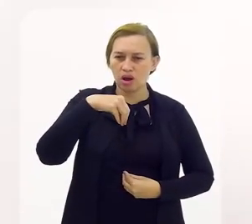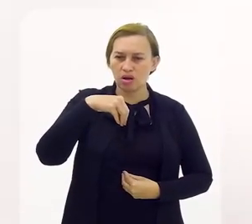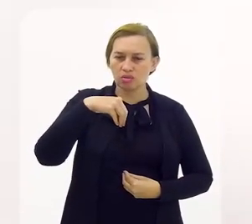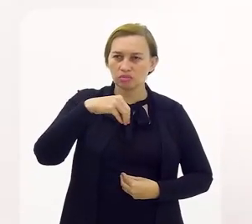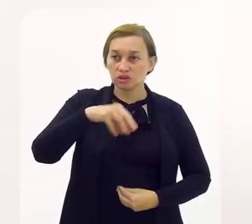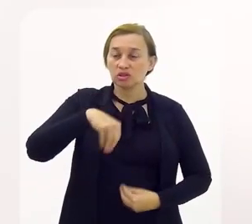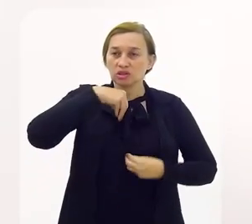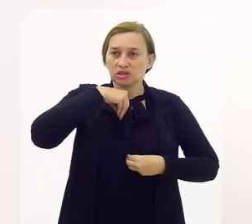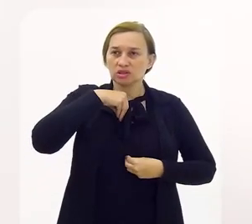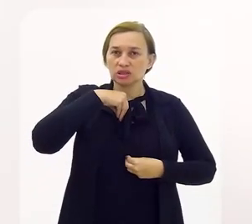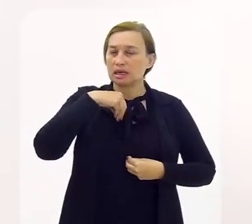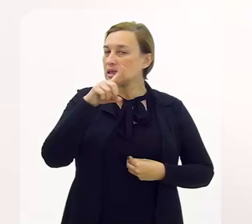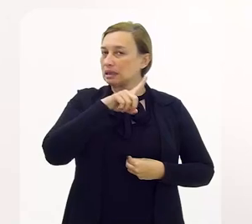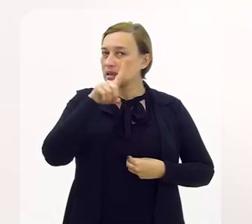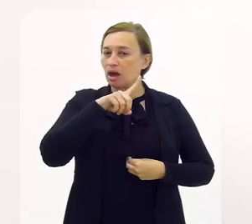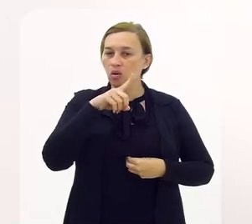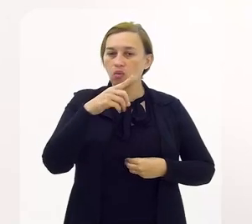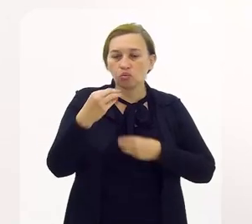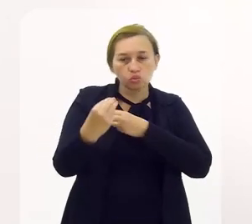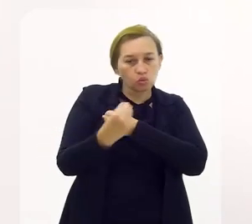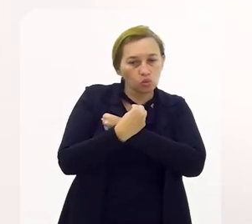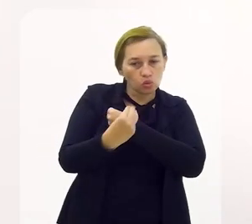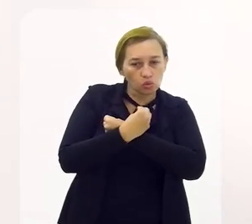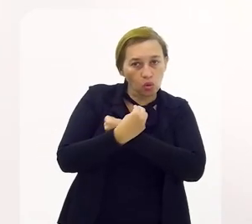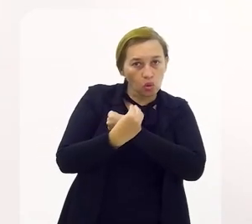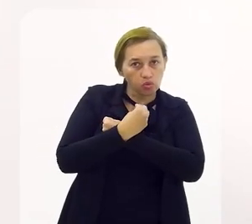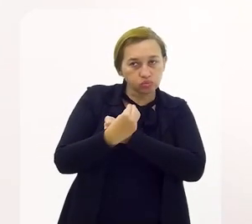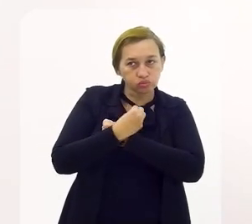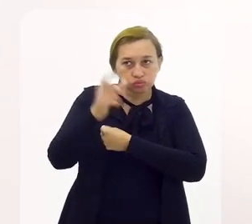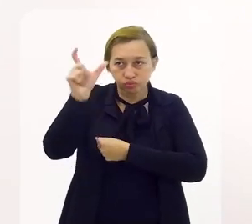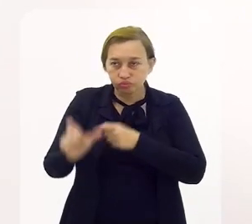habita Como ele não cuidou